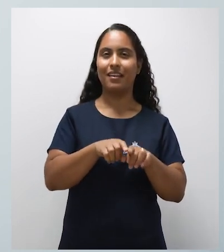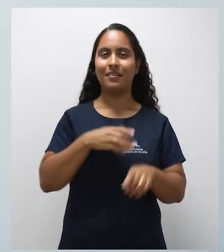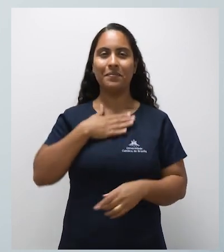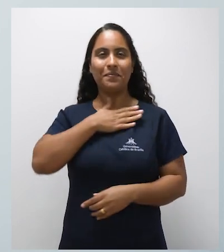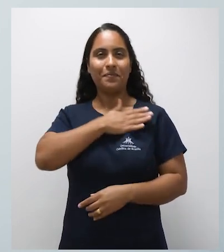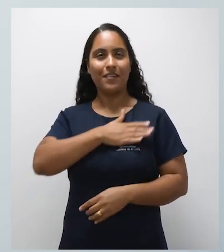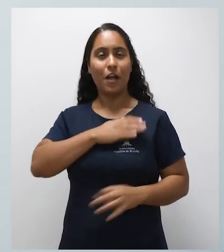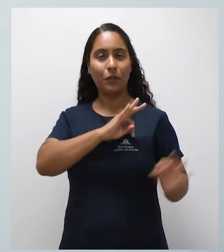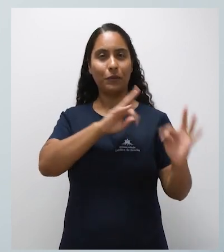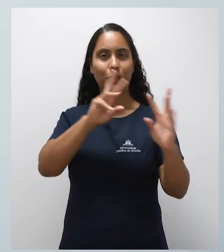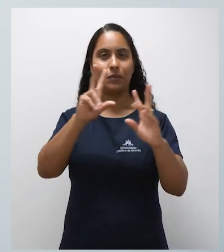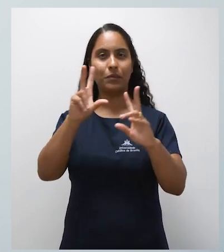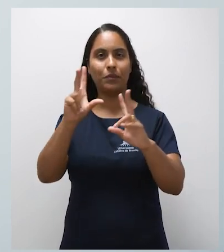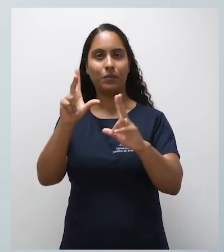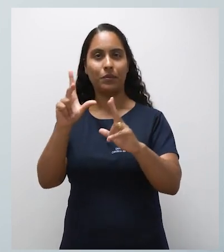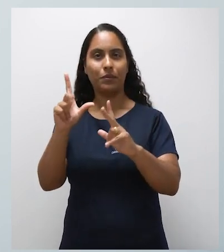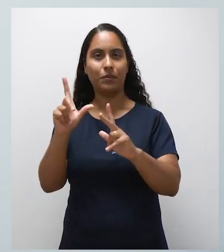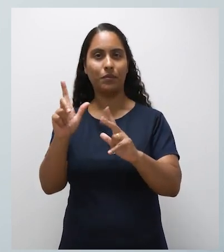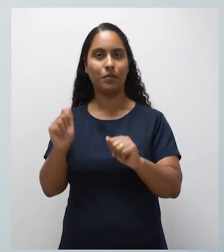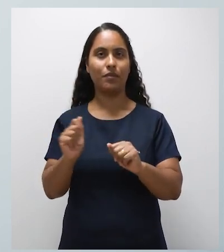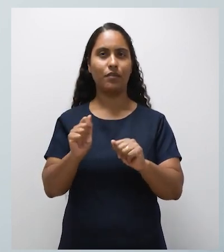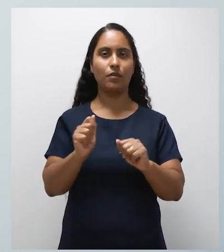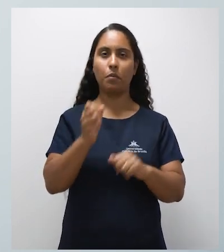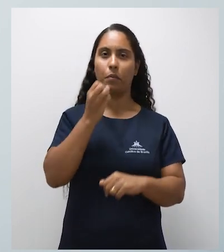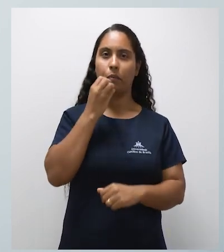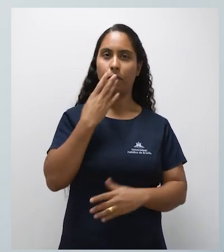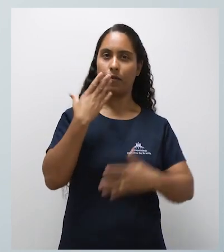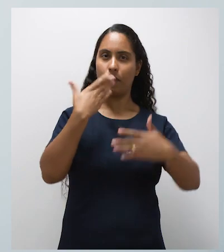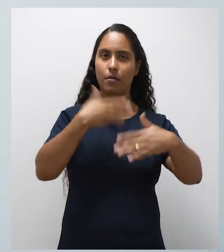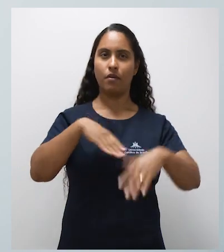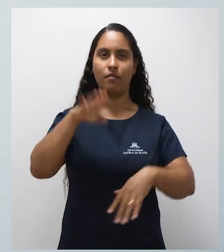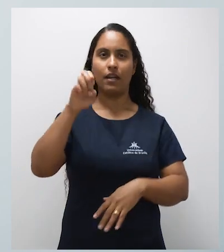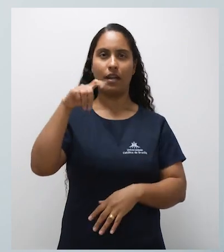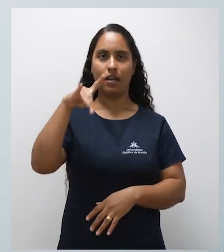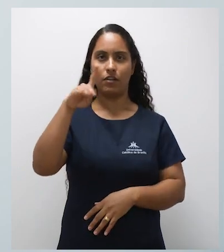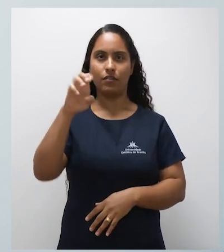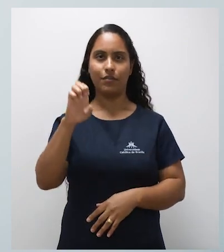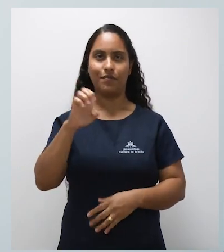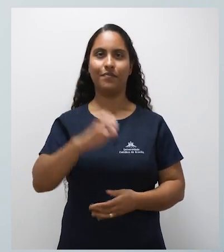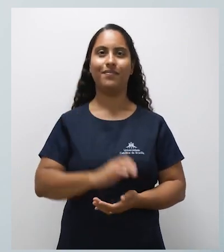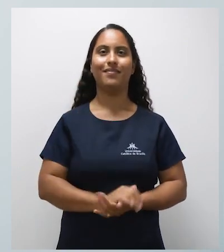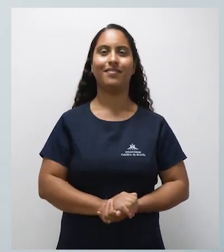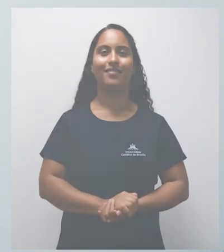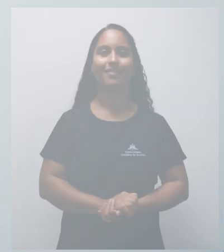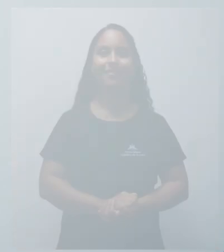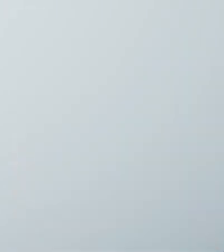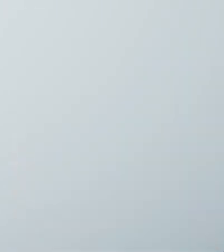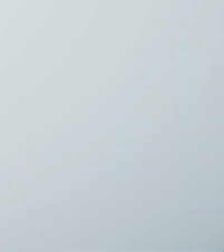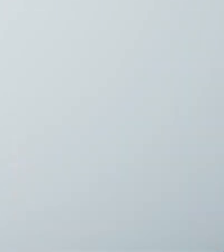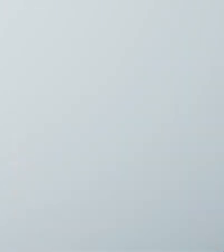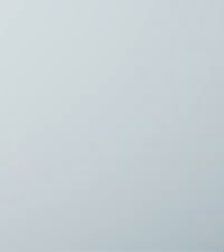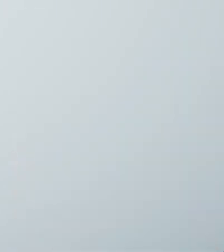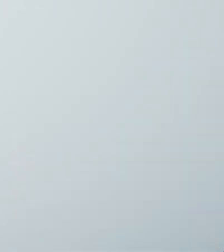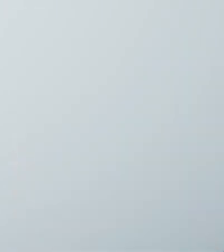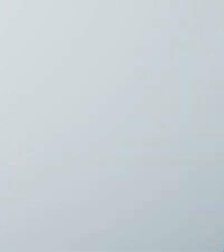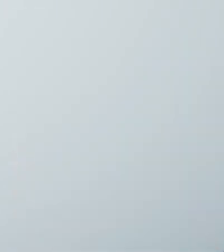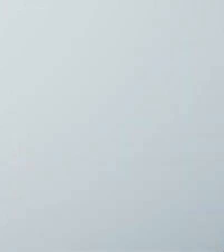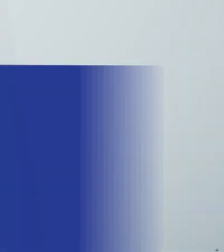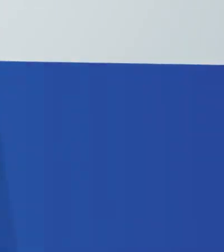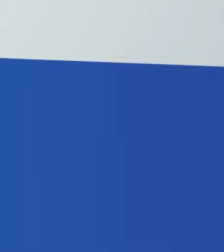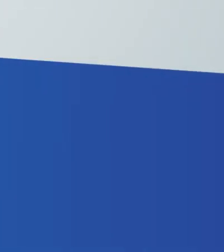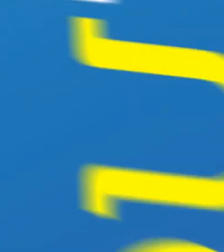Aproveito a oportunidade para desejar a todos e a todas muito êxito na prova do ENAD.